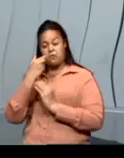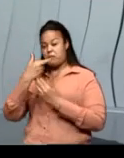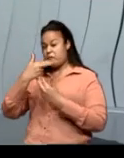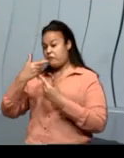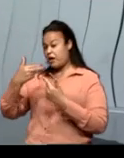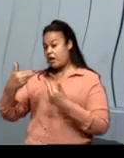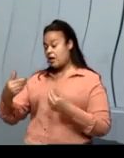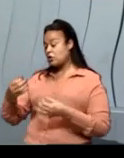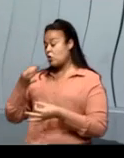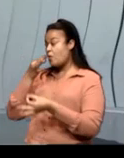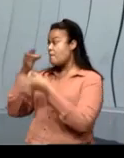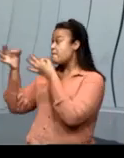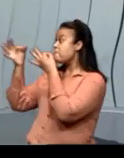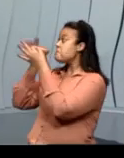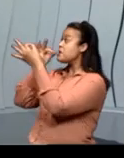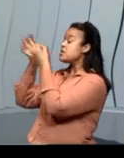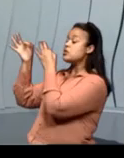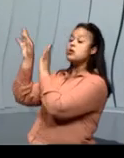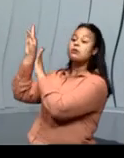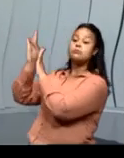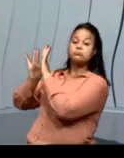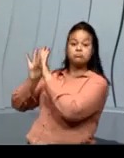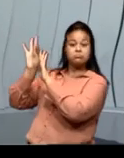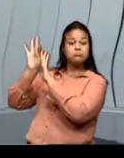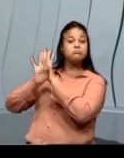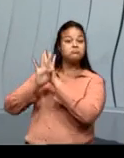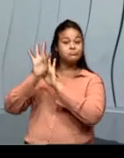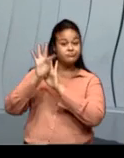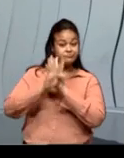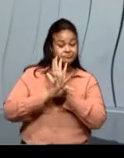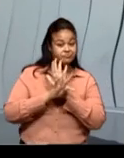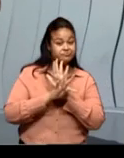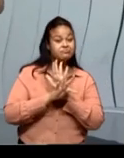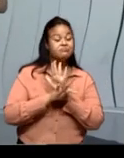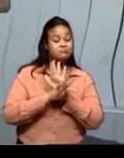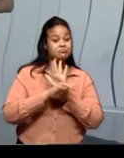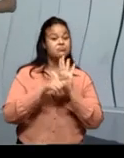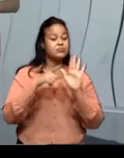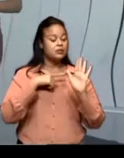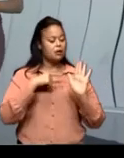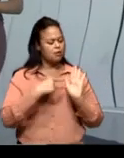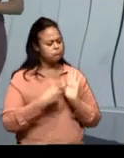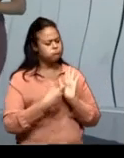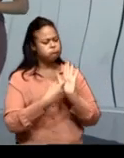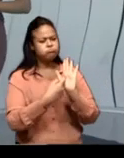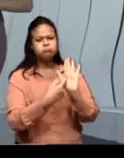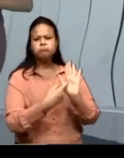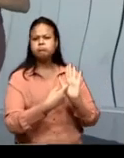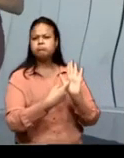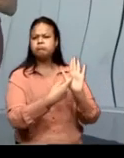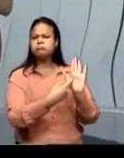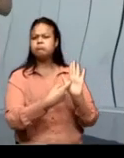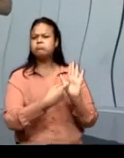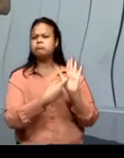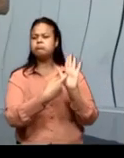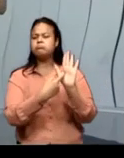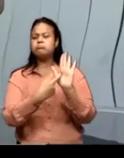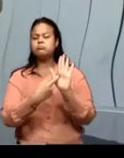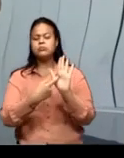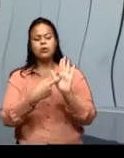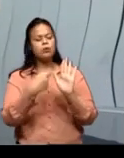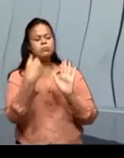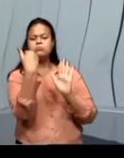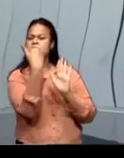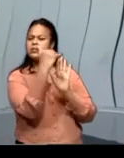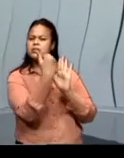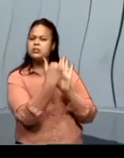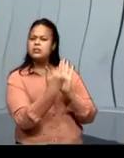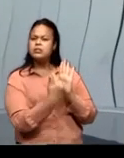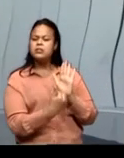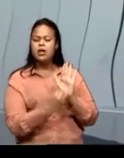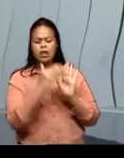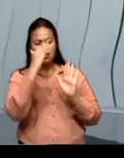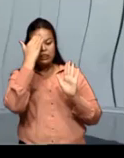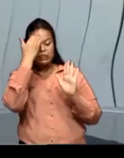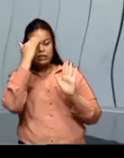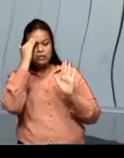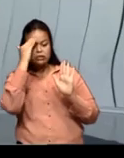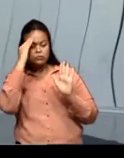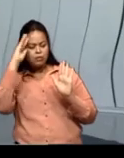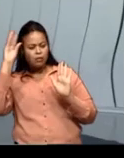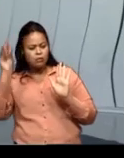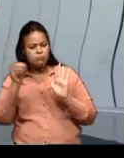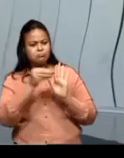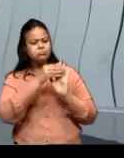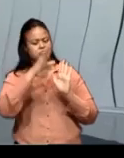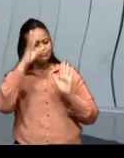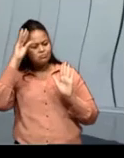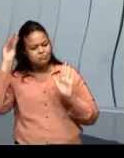opinião de quem produziu o texto. Ele está mostrando ali o entendimento dele